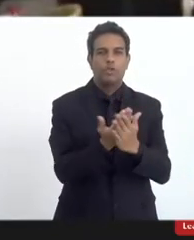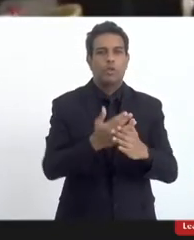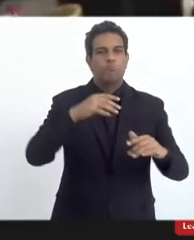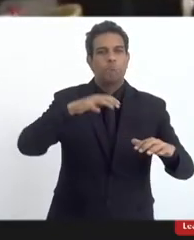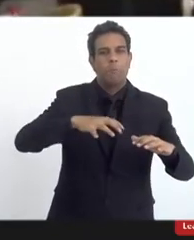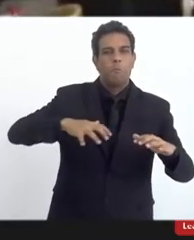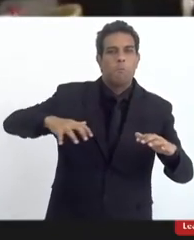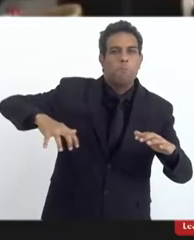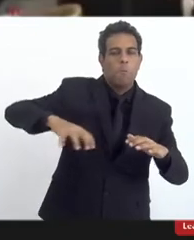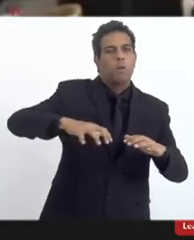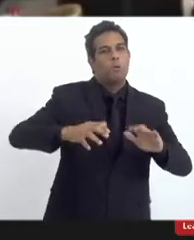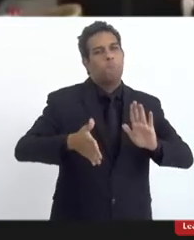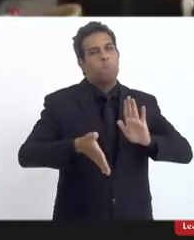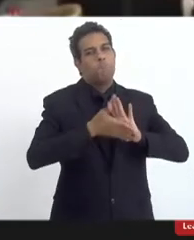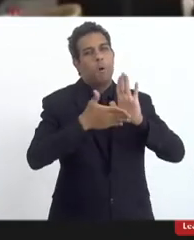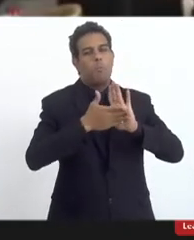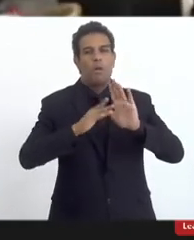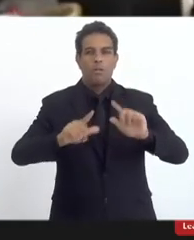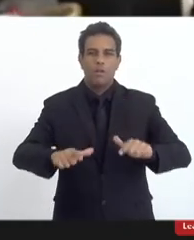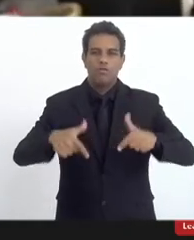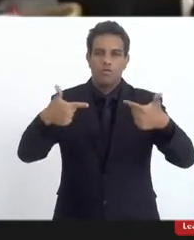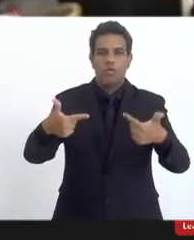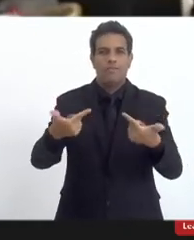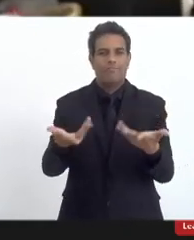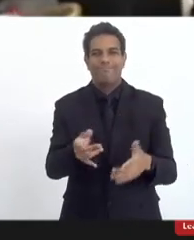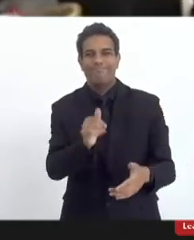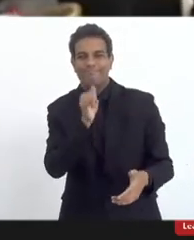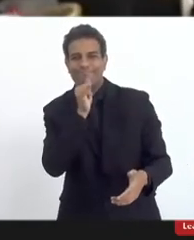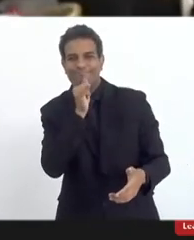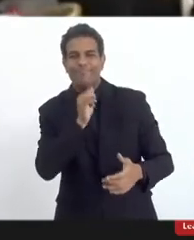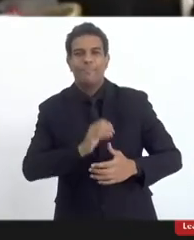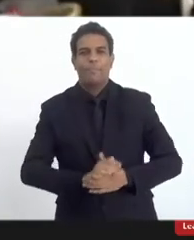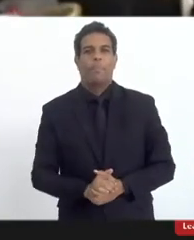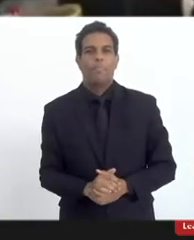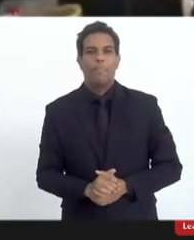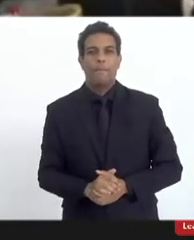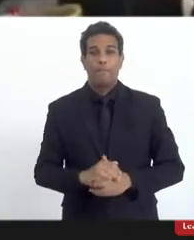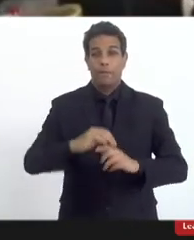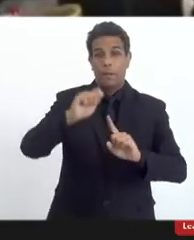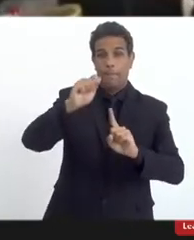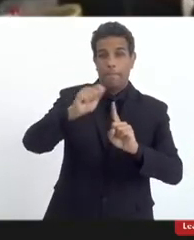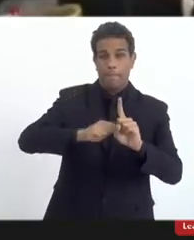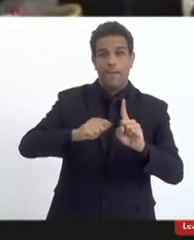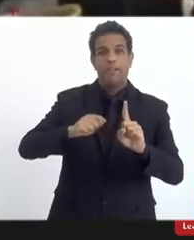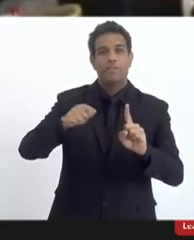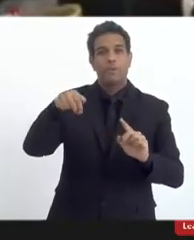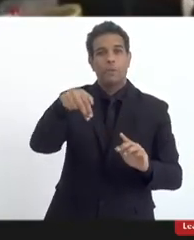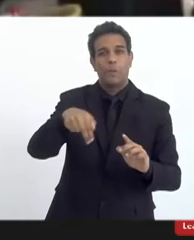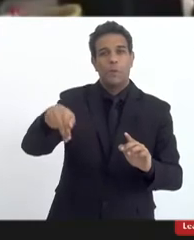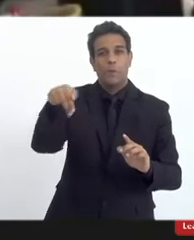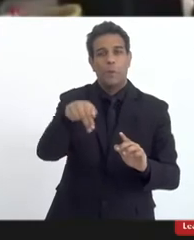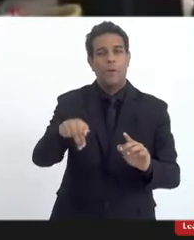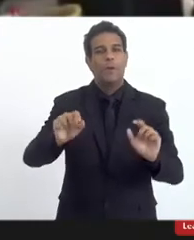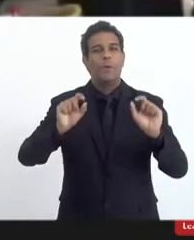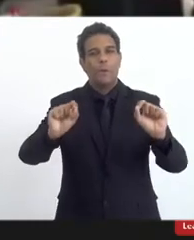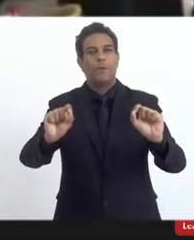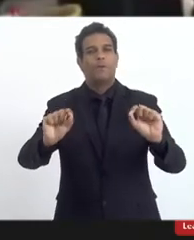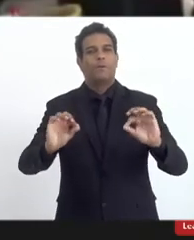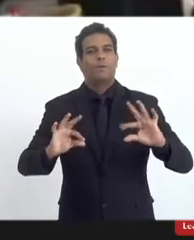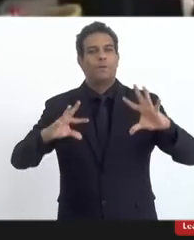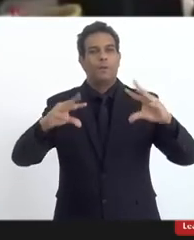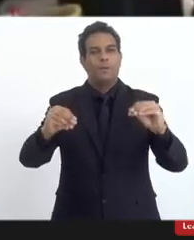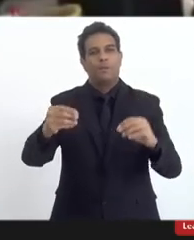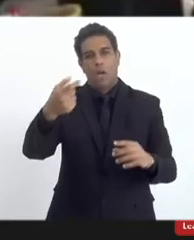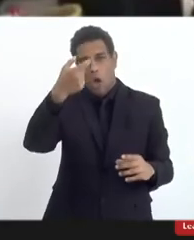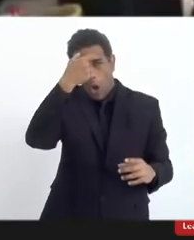propondo ações, como já foi proposto, por exemplo, para o mês de novembro, um mês dedicado todo à